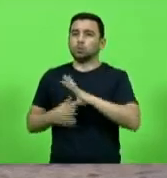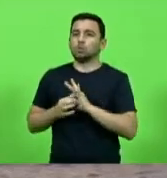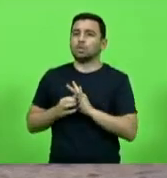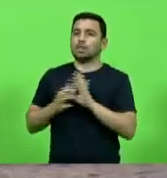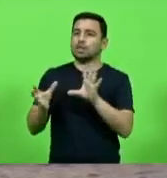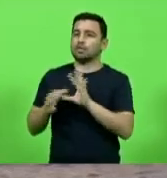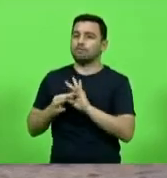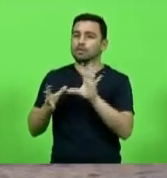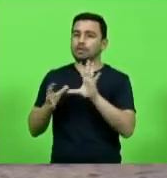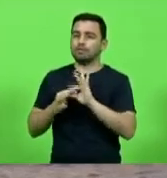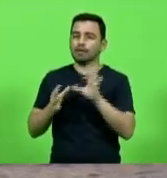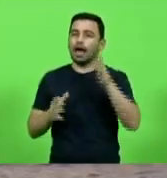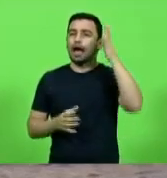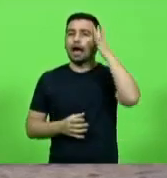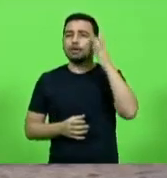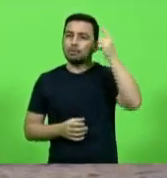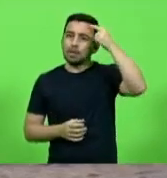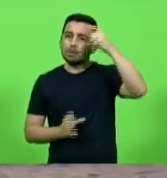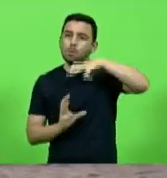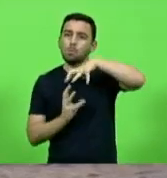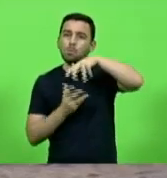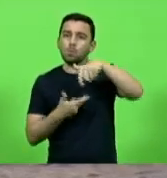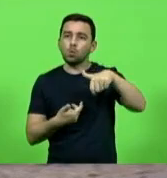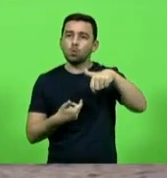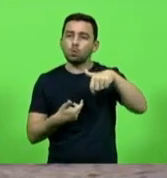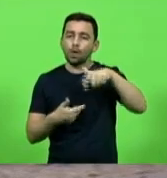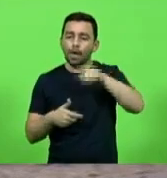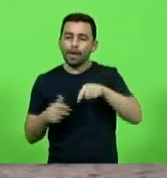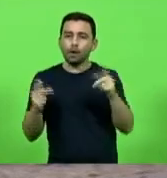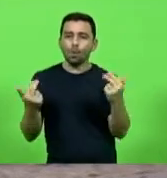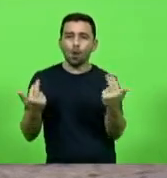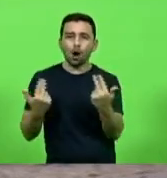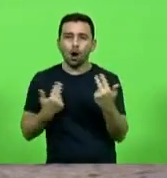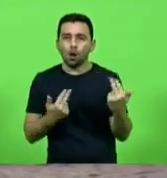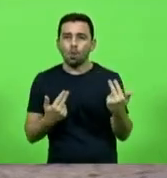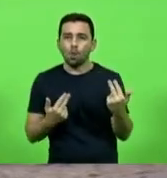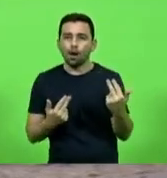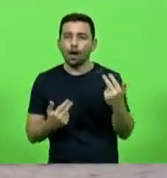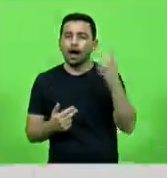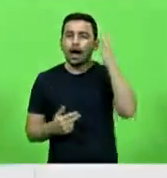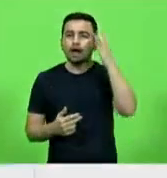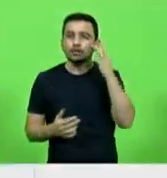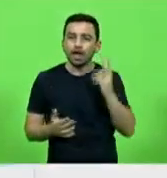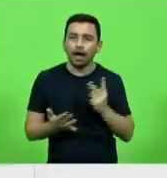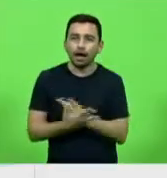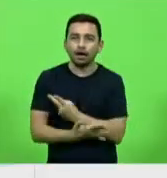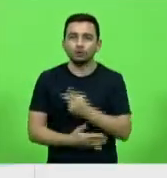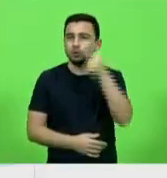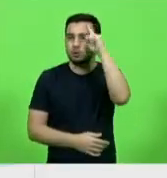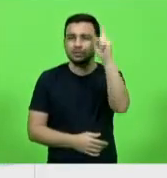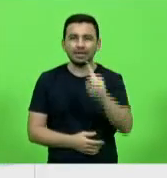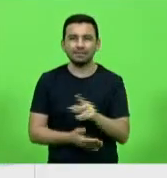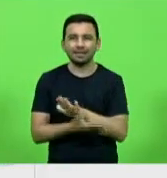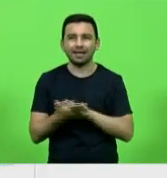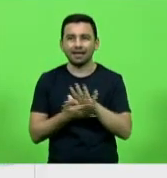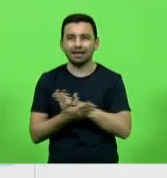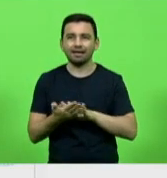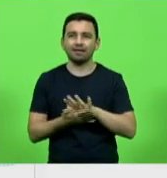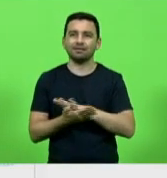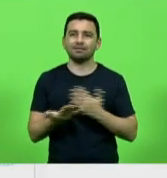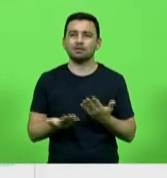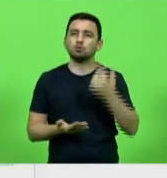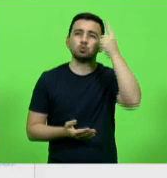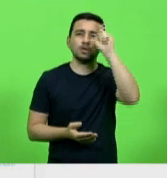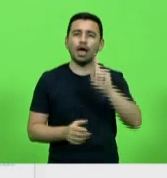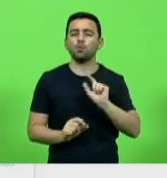está preso pensa sobre o mundo como elas pensam, acham errado, não sabem de nada, não sabem o que é